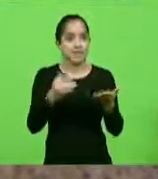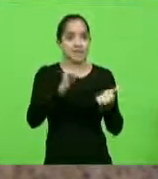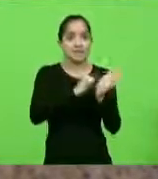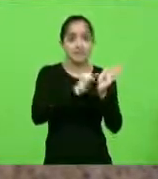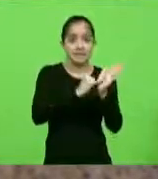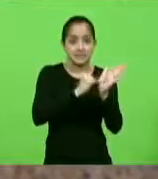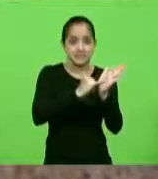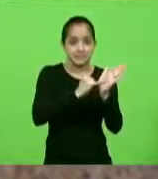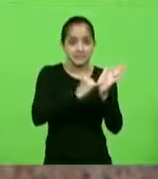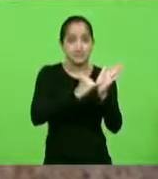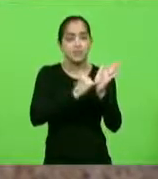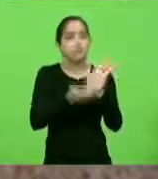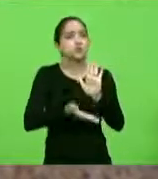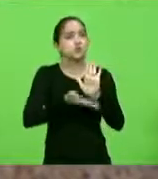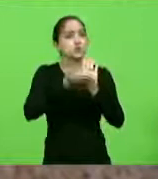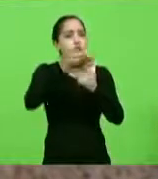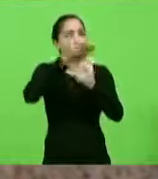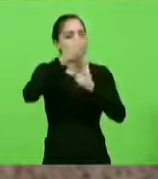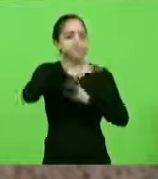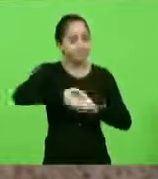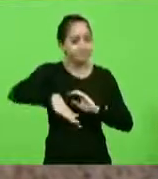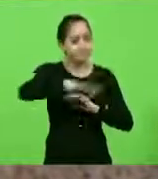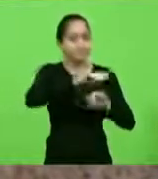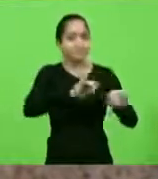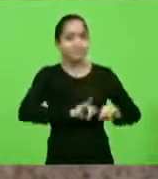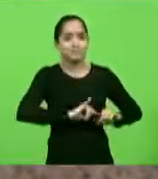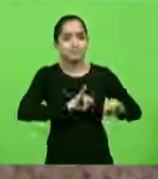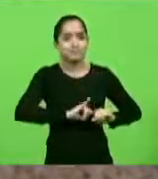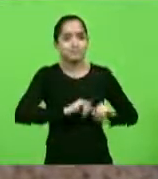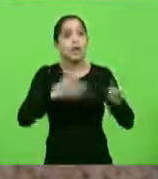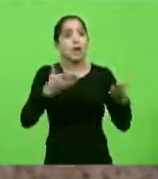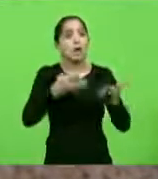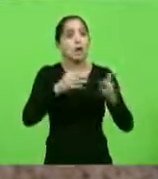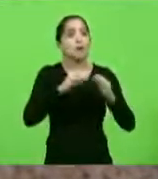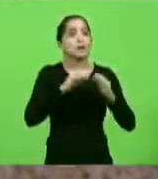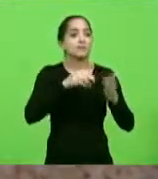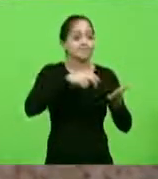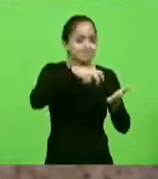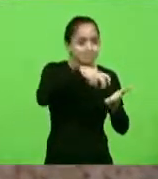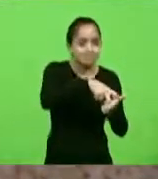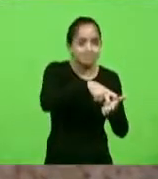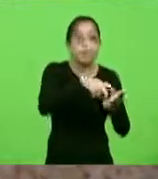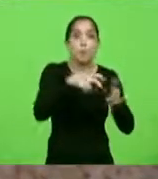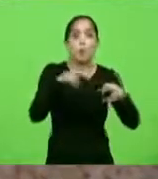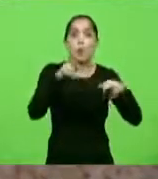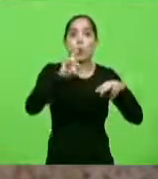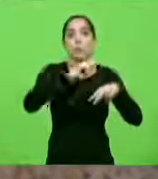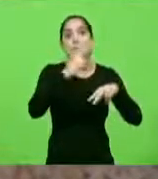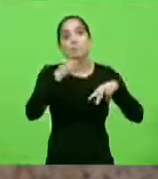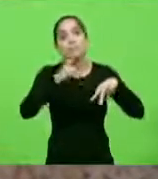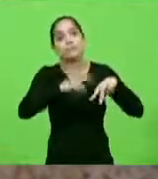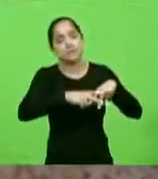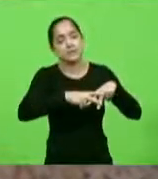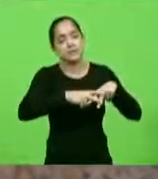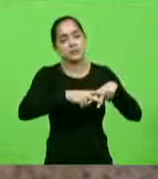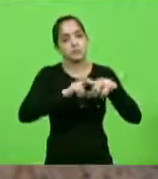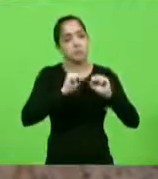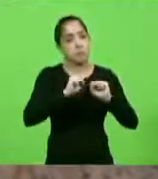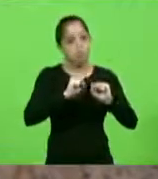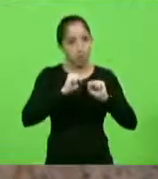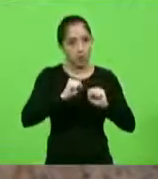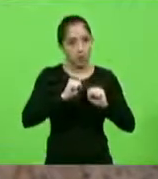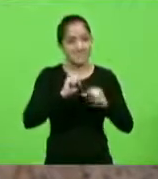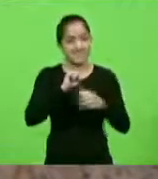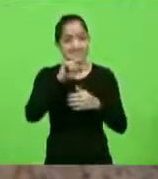tributárias do país, o setor às mínguas e agora o empreendedor pode ser preso se não honrar com os seus